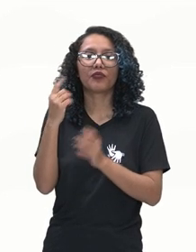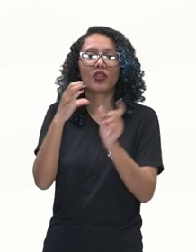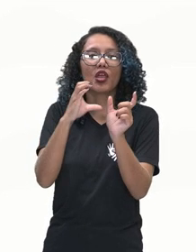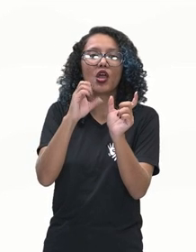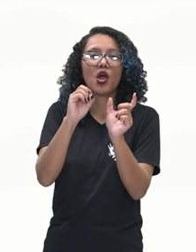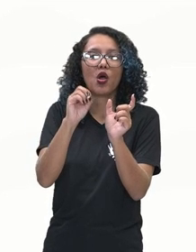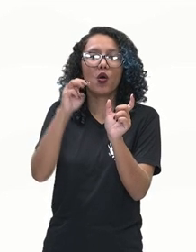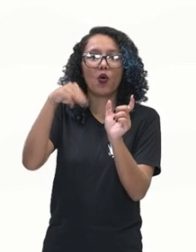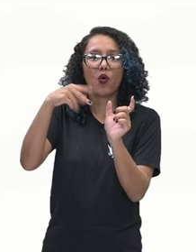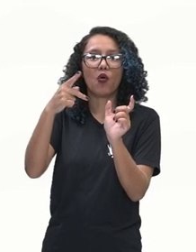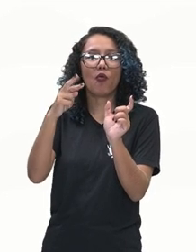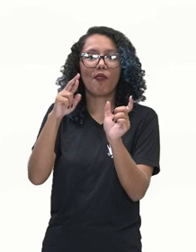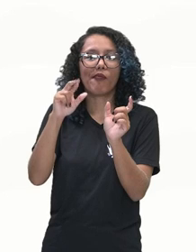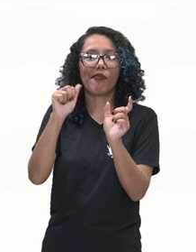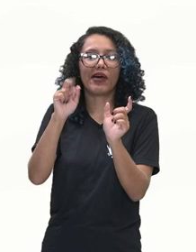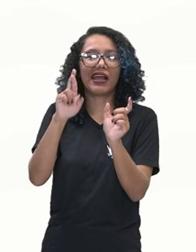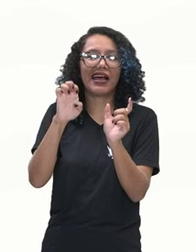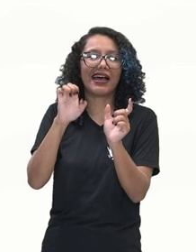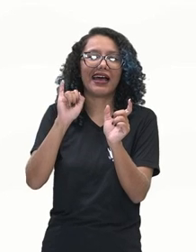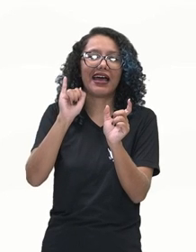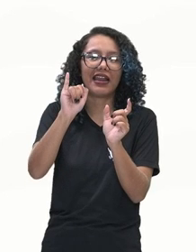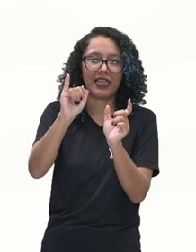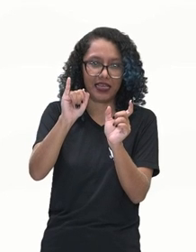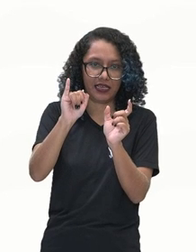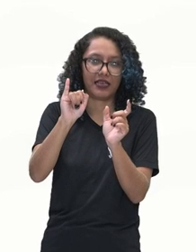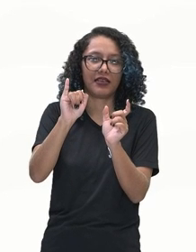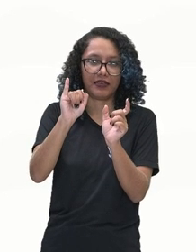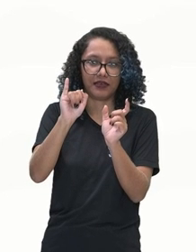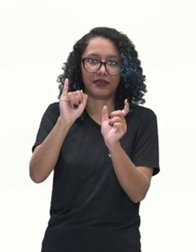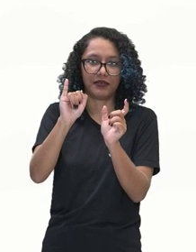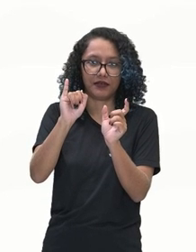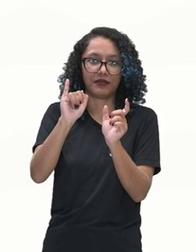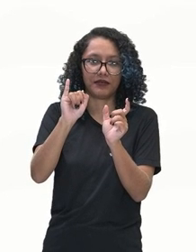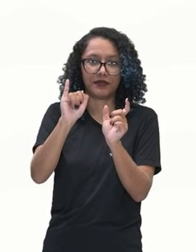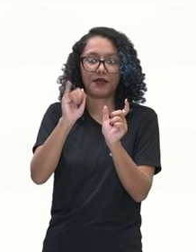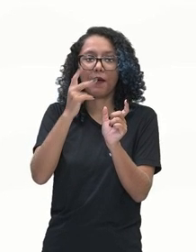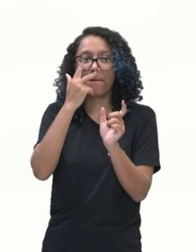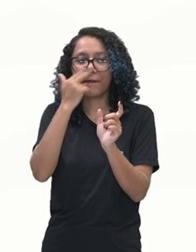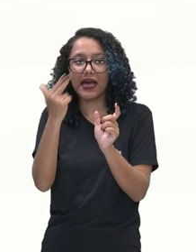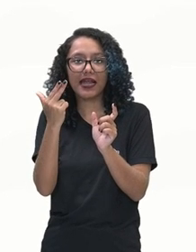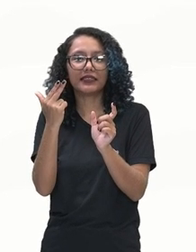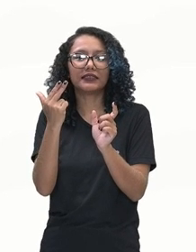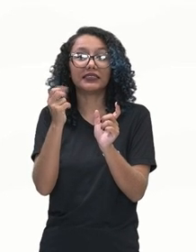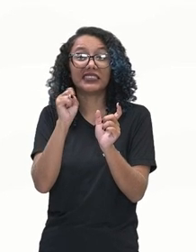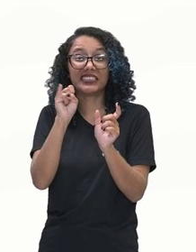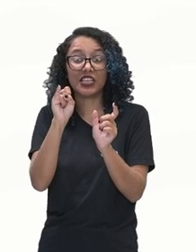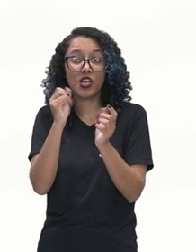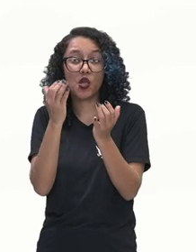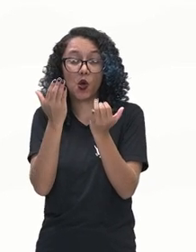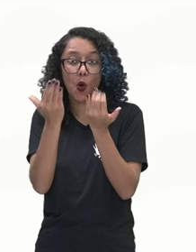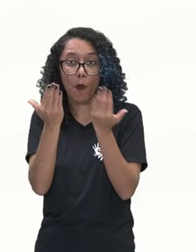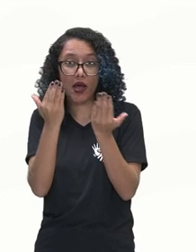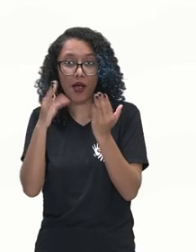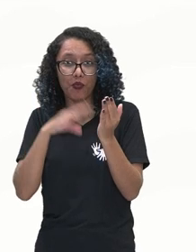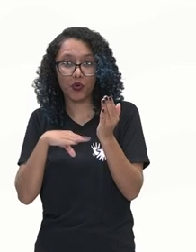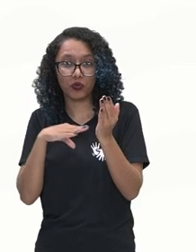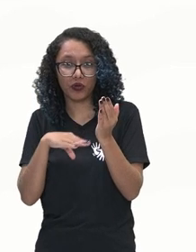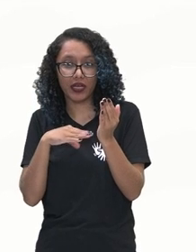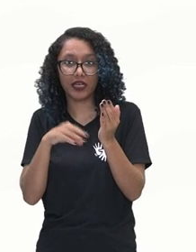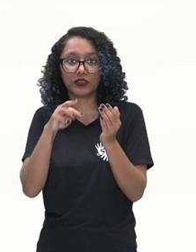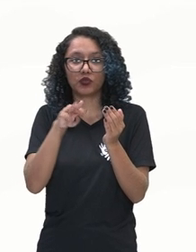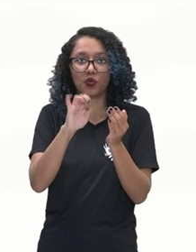o will fosse esta partezinha aqui, ok? Jogando o verbo para o